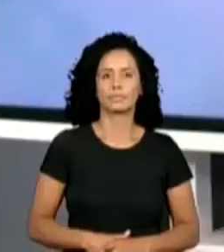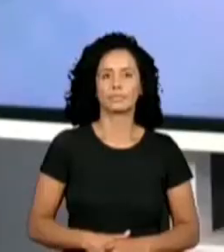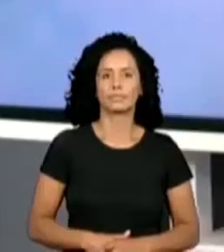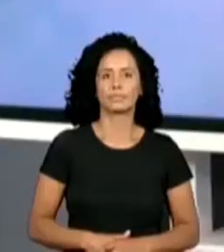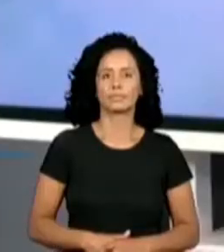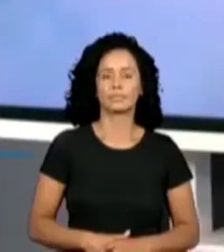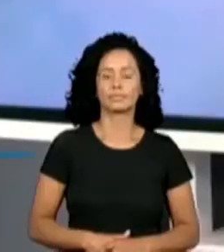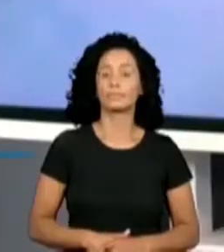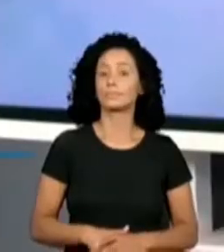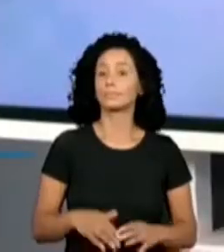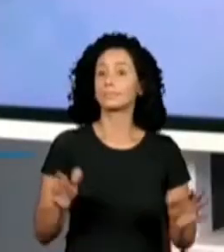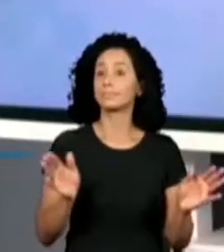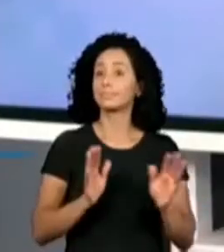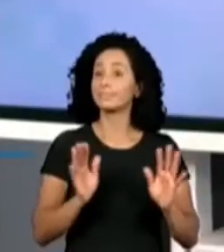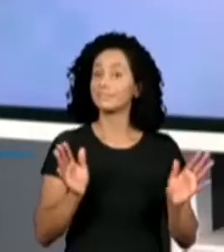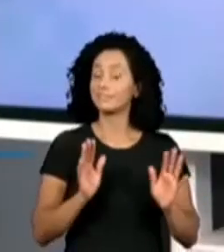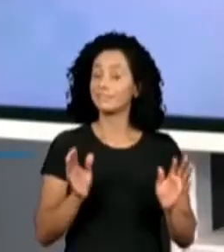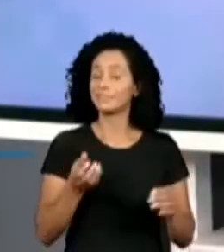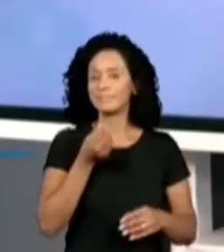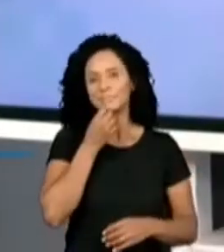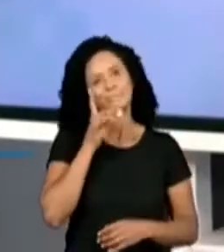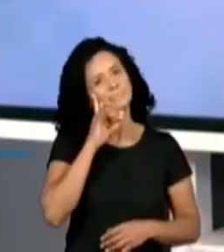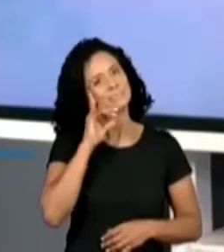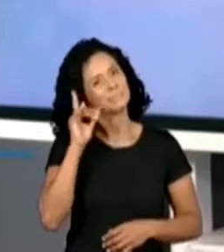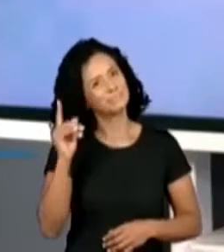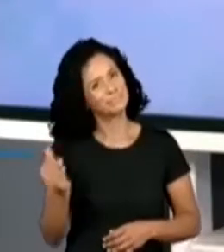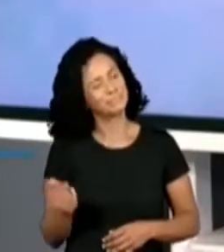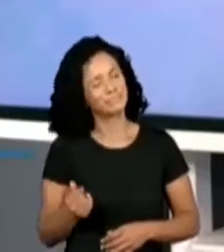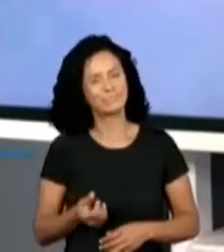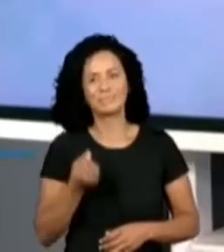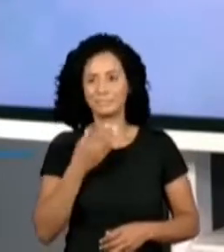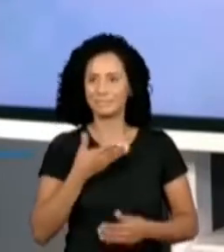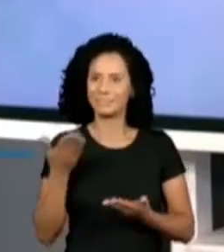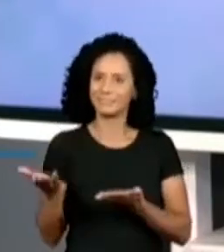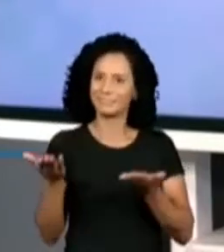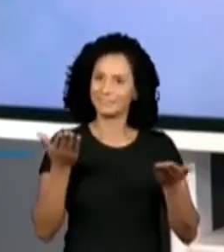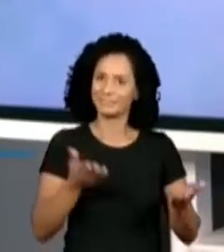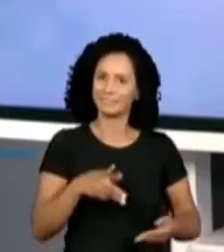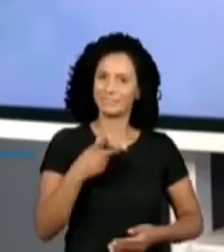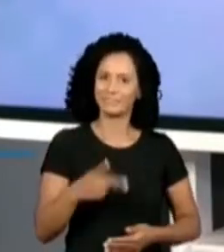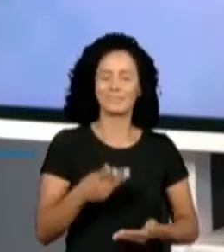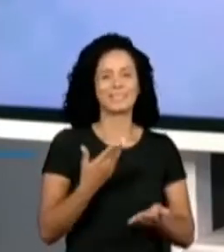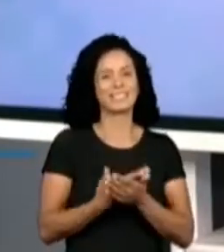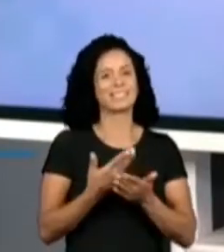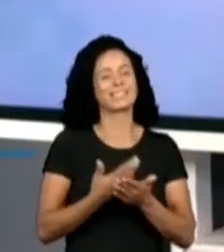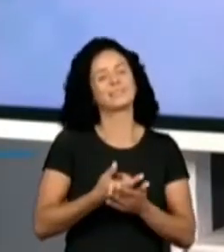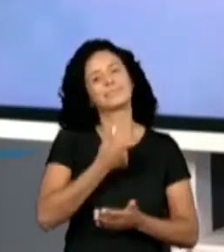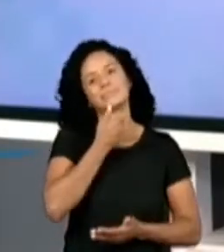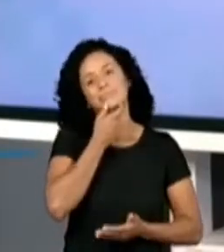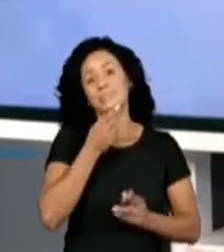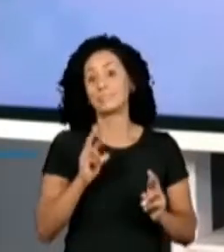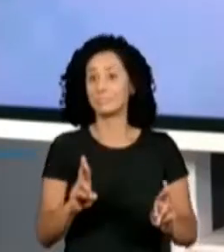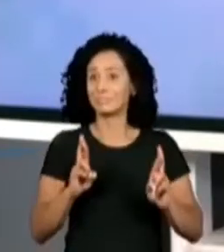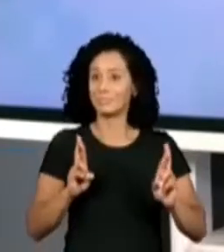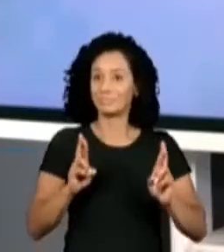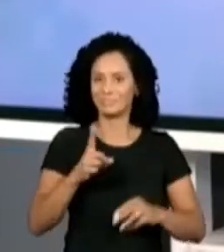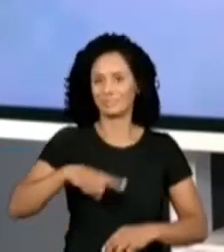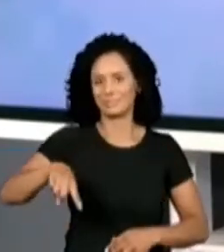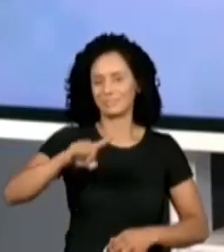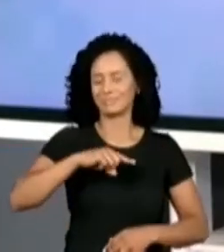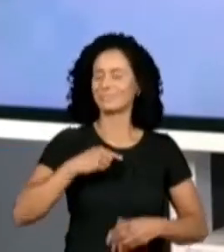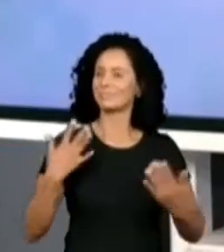little break, depois desse intervalozinho aí que vocês tiveram. And I hope you are re-energized. Espero que vocês tenham aí re